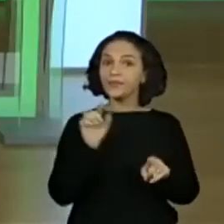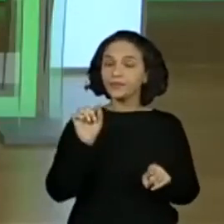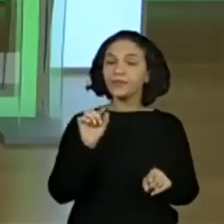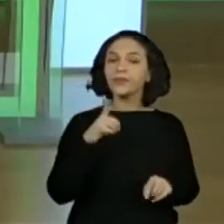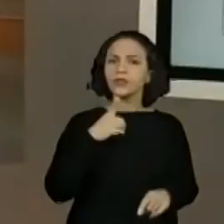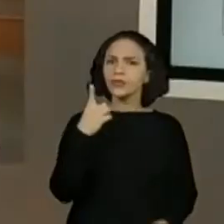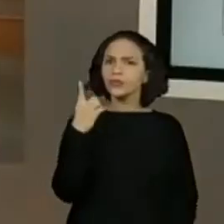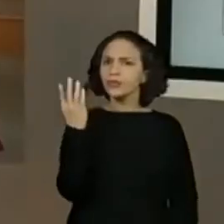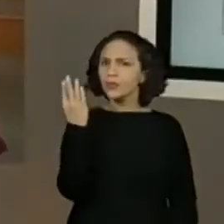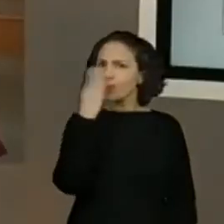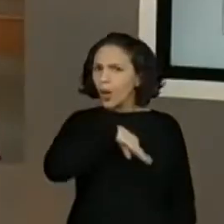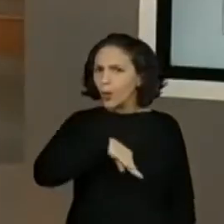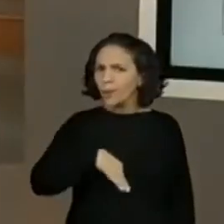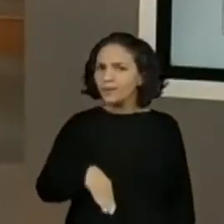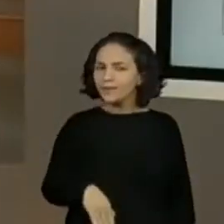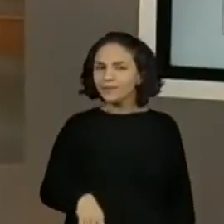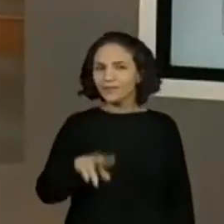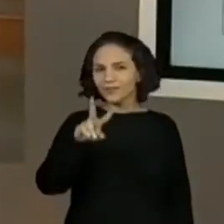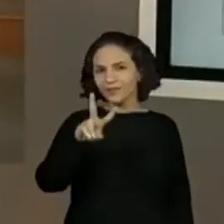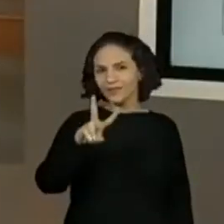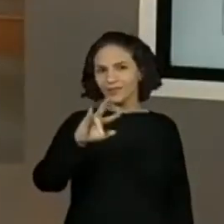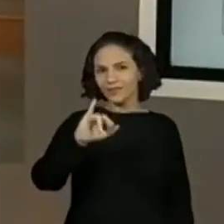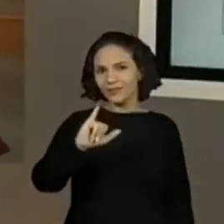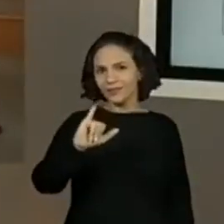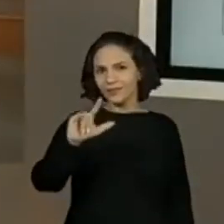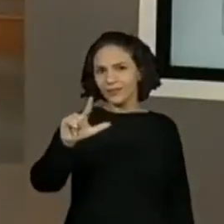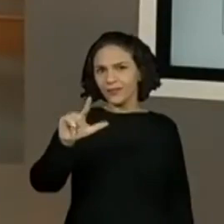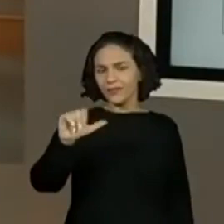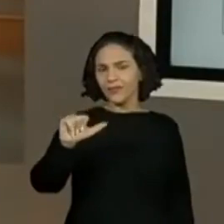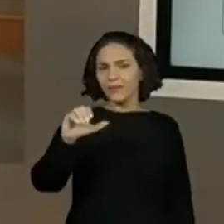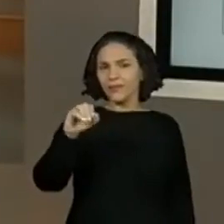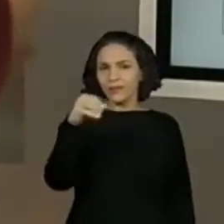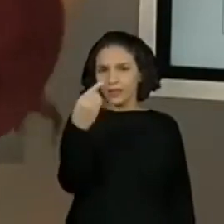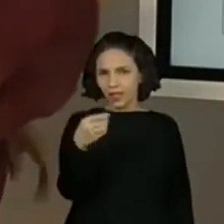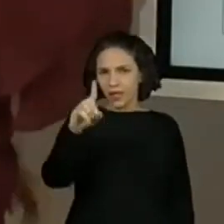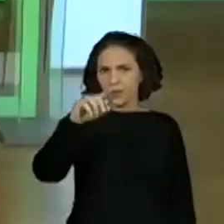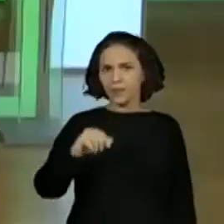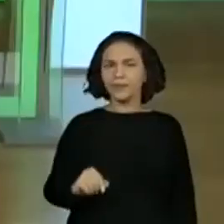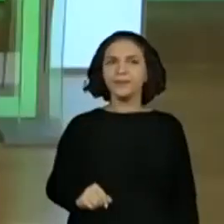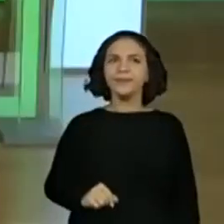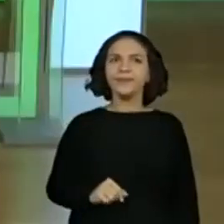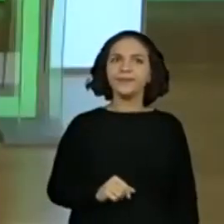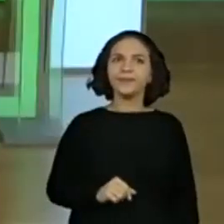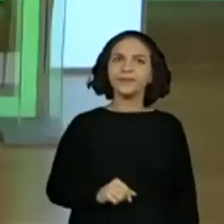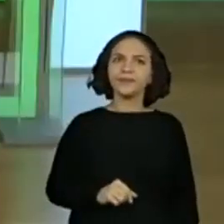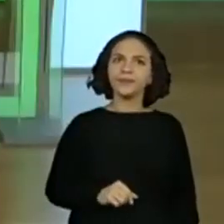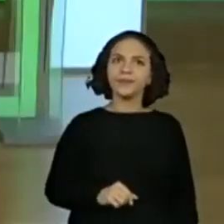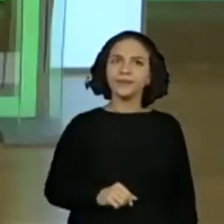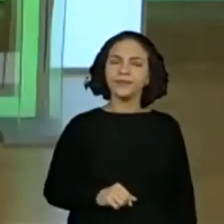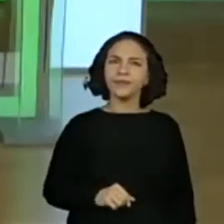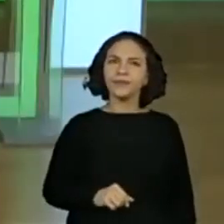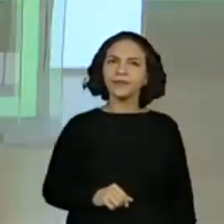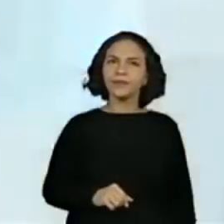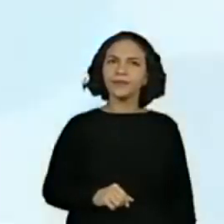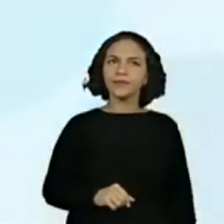vilão. Ah, tem um vilão. Então, vamos colocar aqui. Vilão. É.